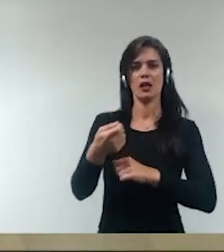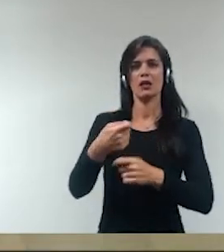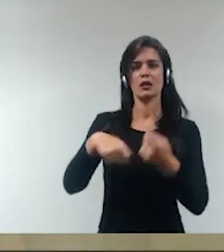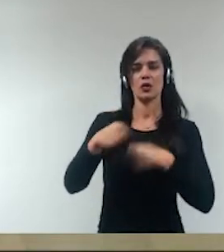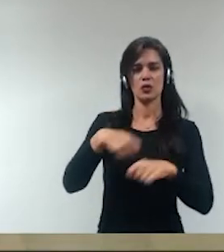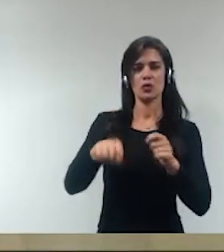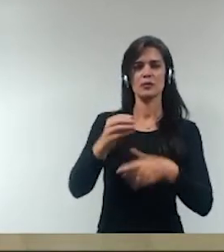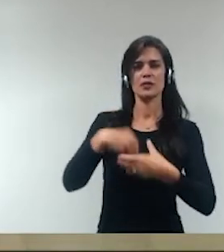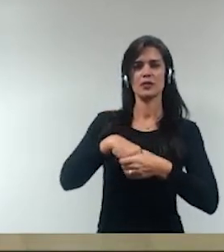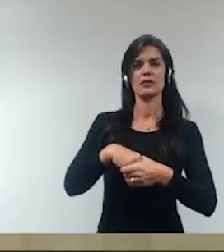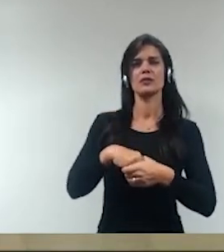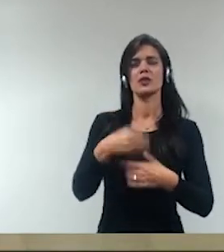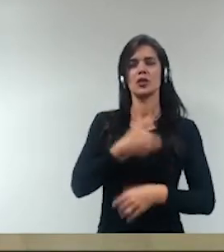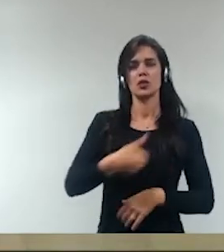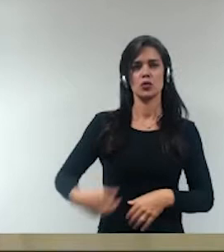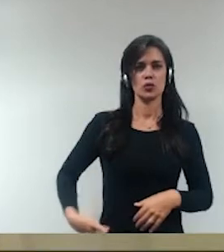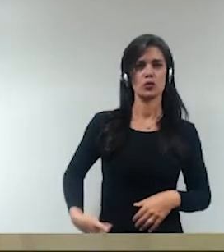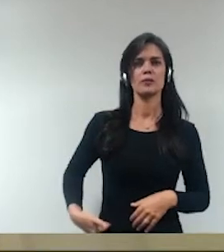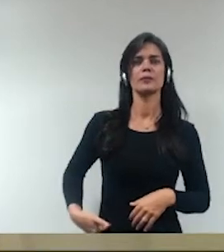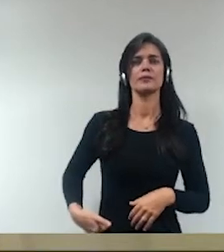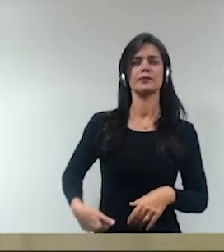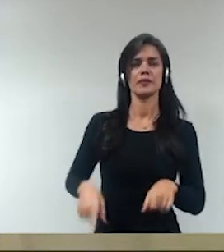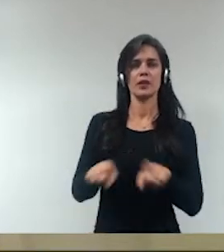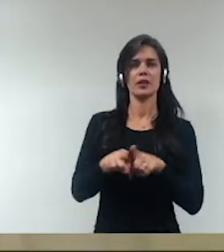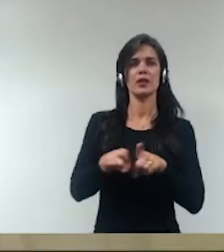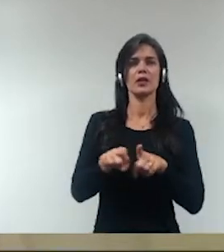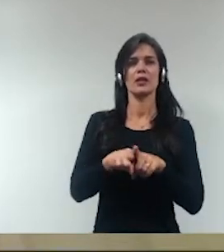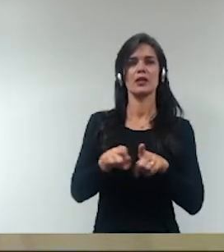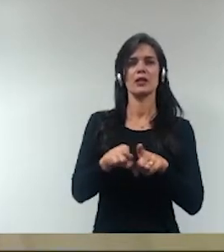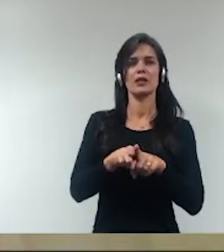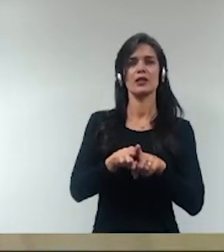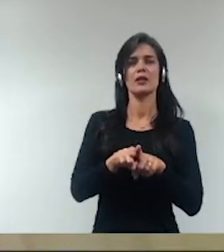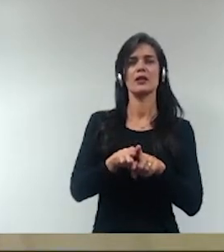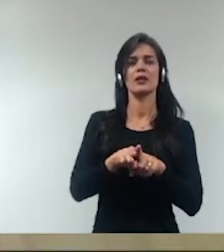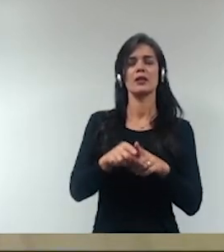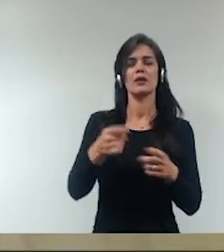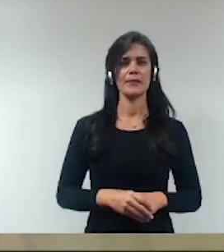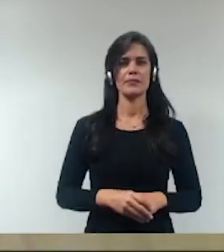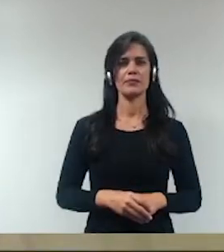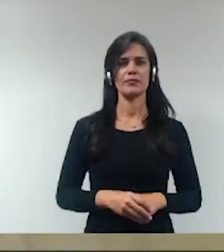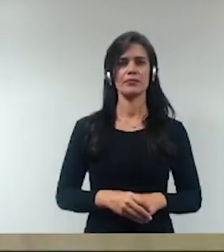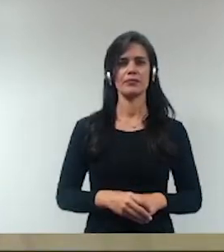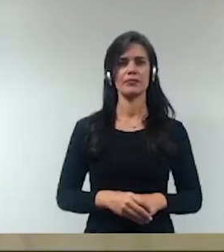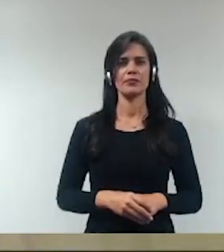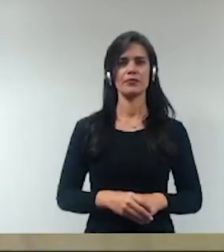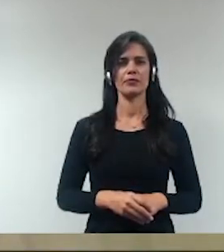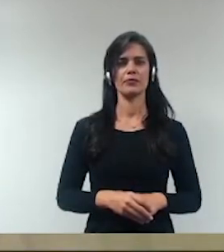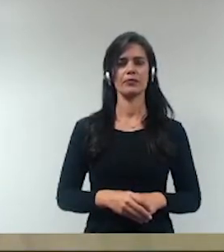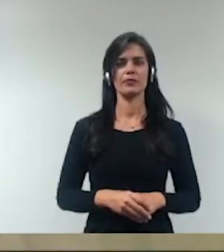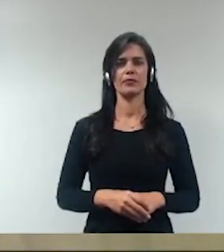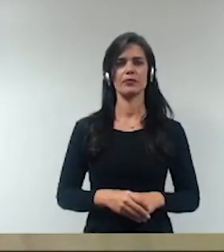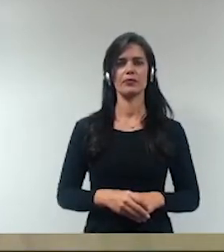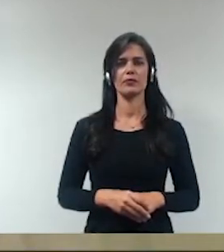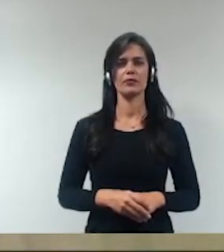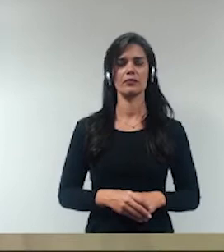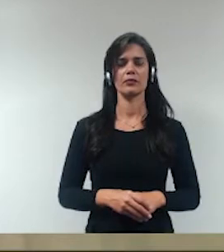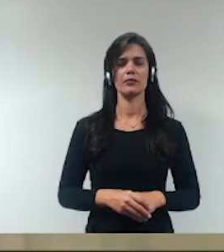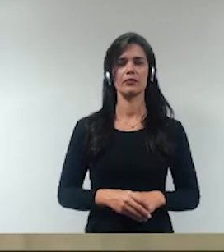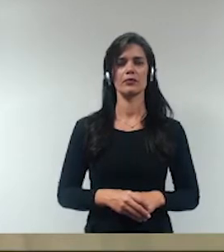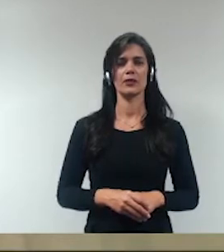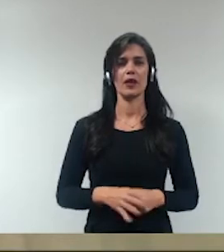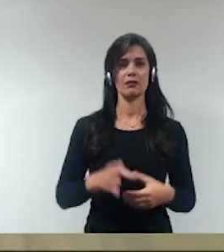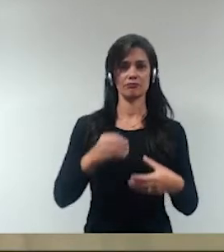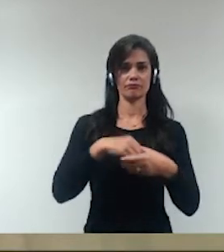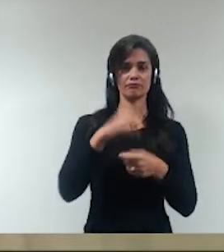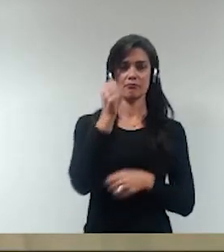deletérios na iniciativa privada e no sistema econômico nacional e mundial. No cenário nacional,